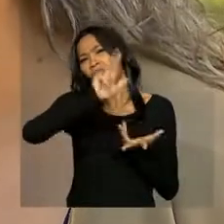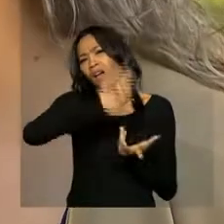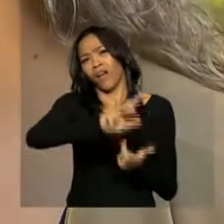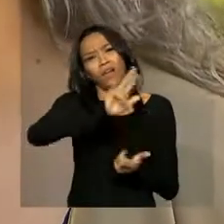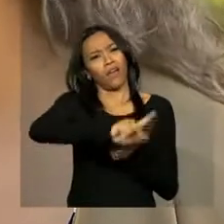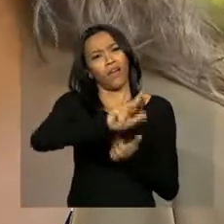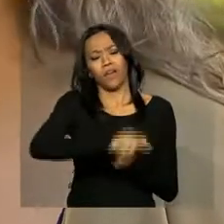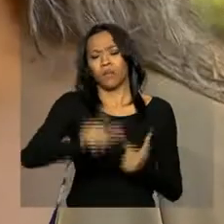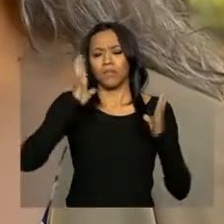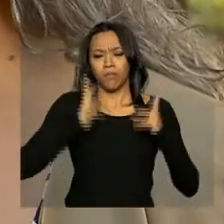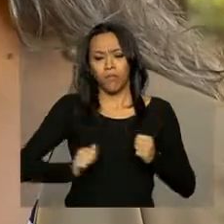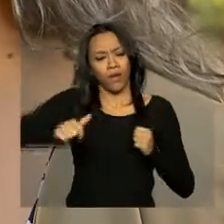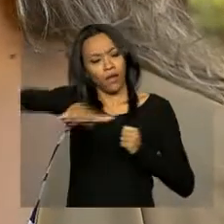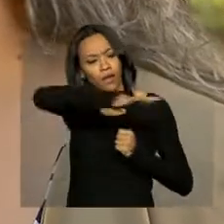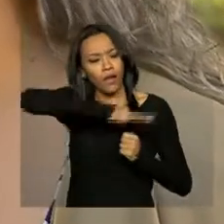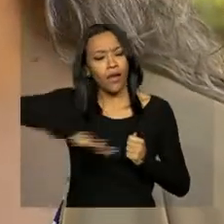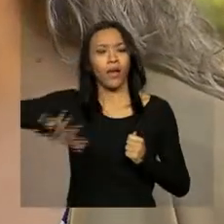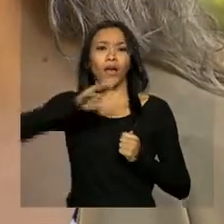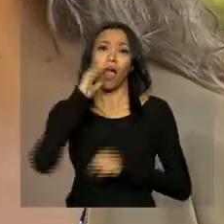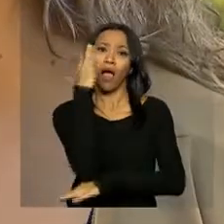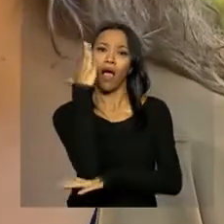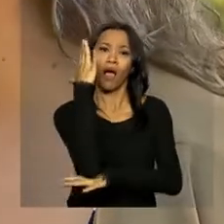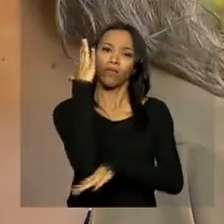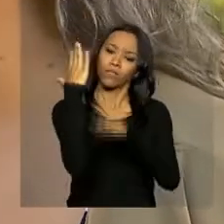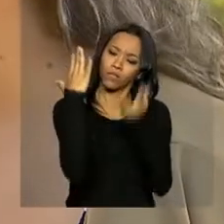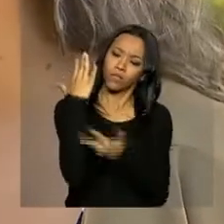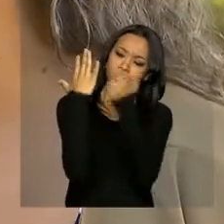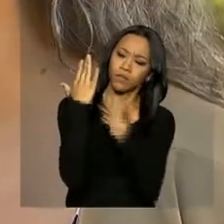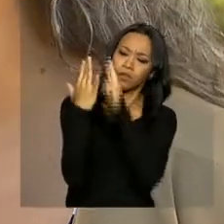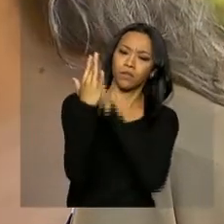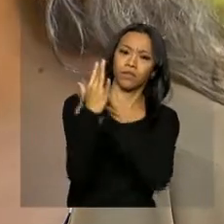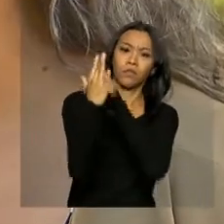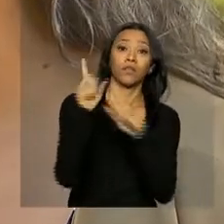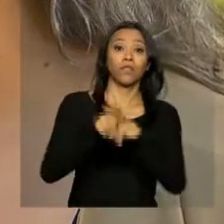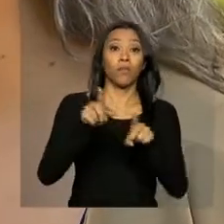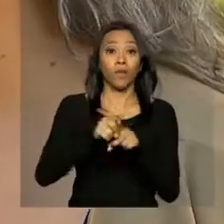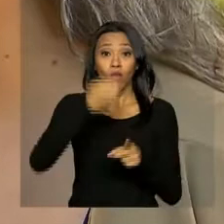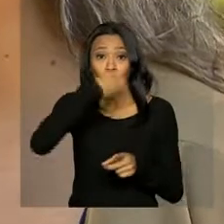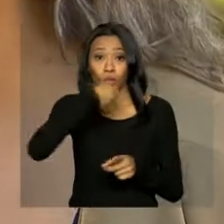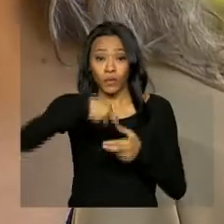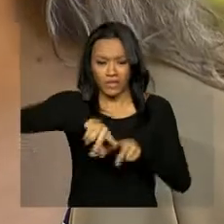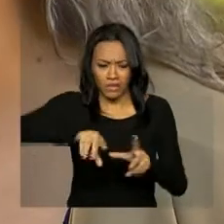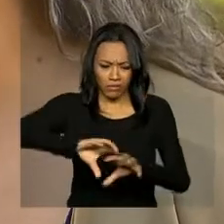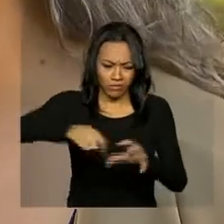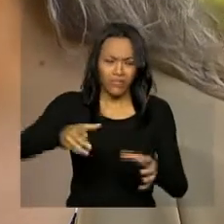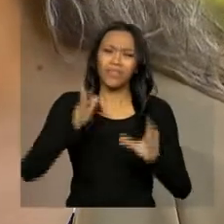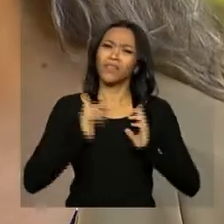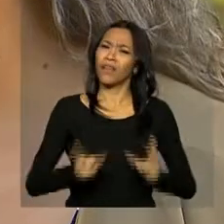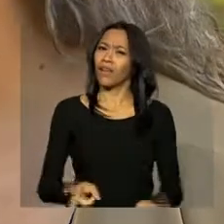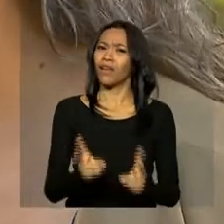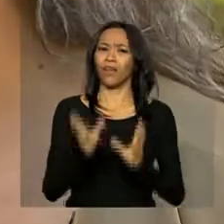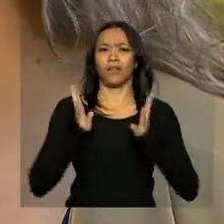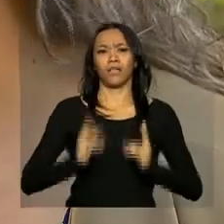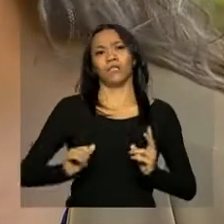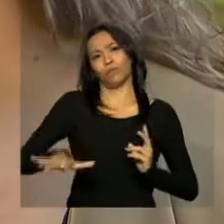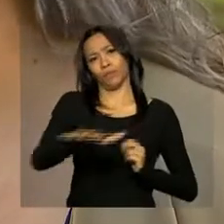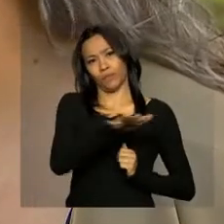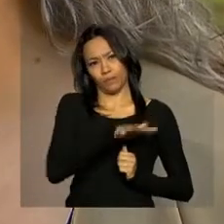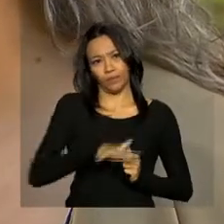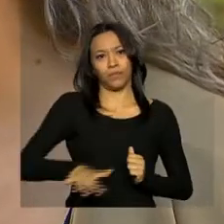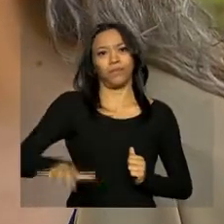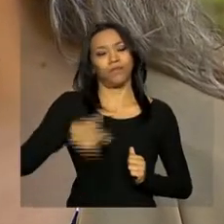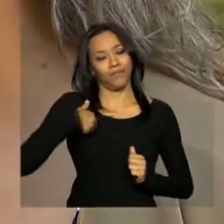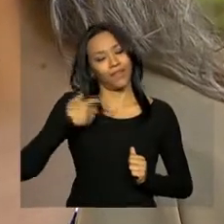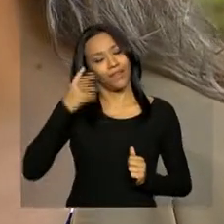manter o quintal limpo, limpar podas de árvores, frutos no chão. Então, sempre manter o ambiente limpo, salubre,